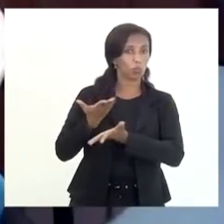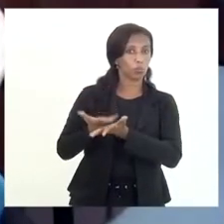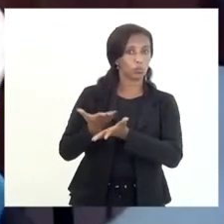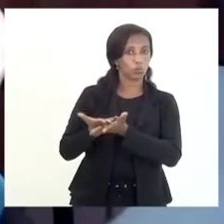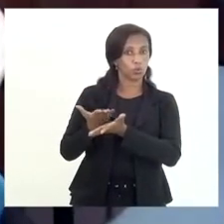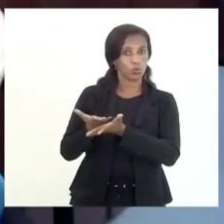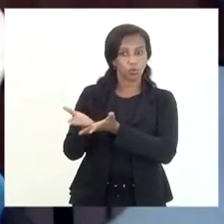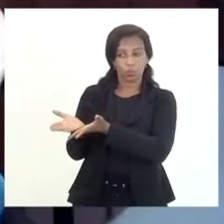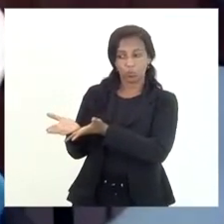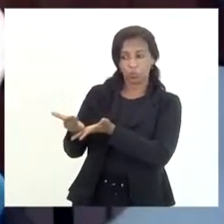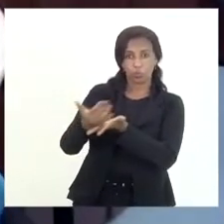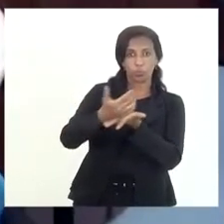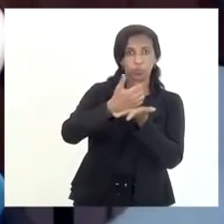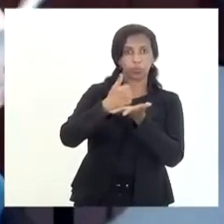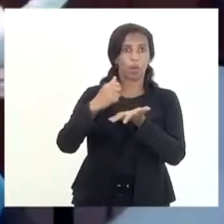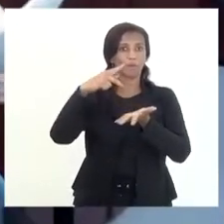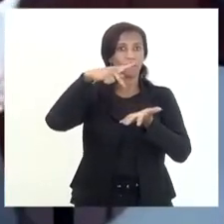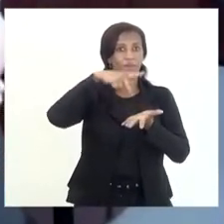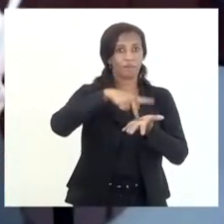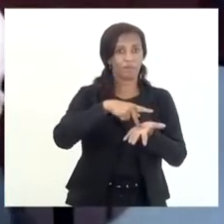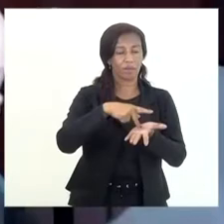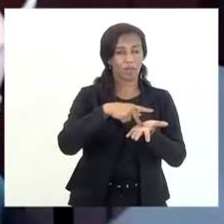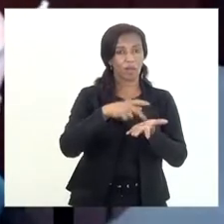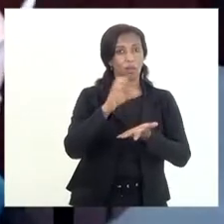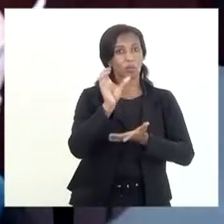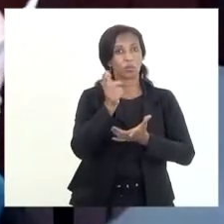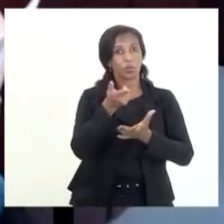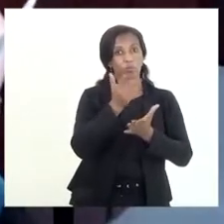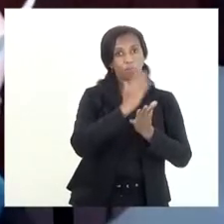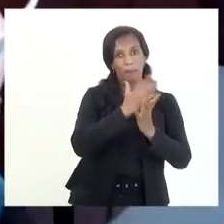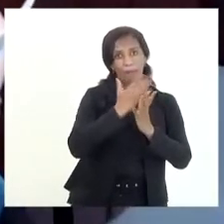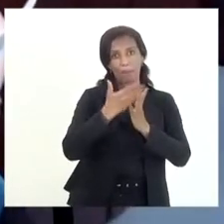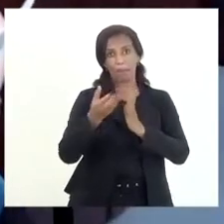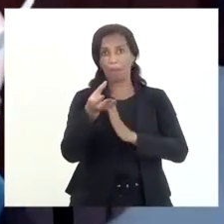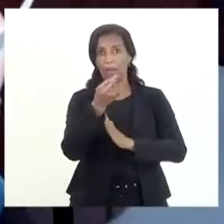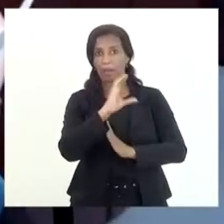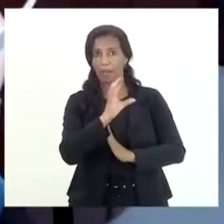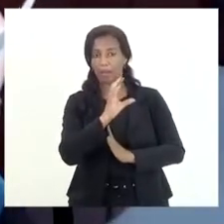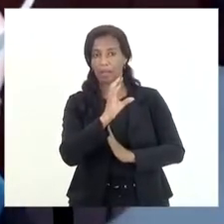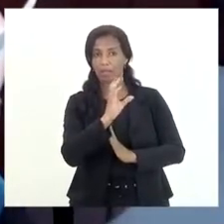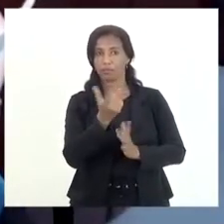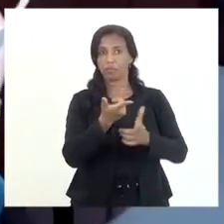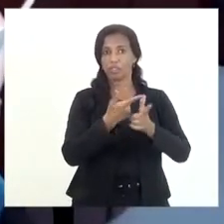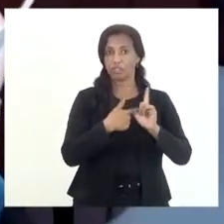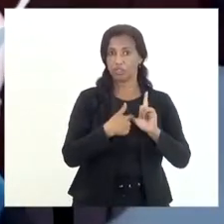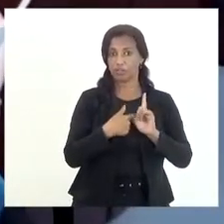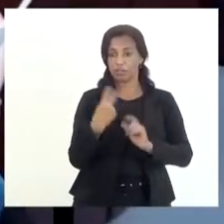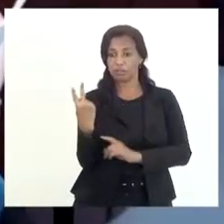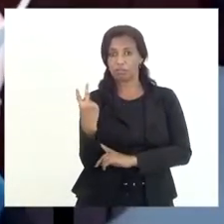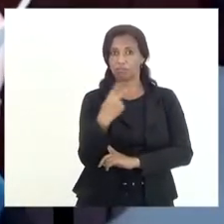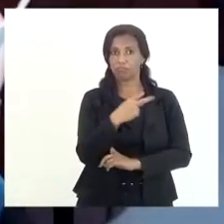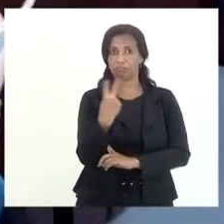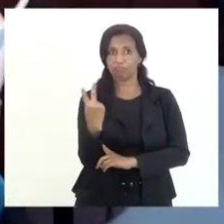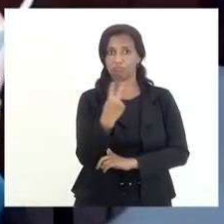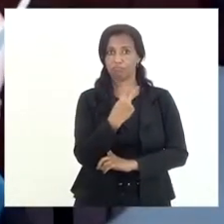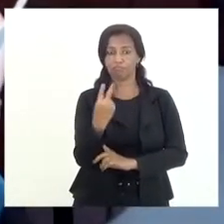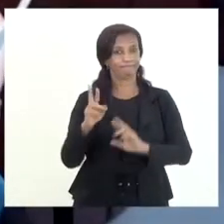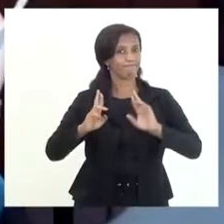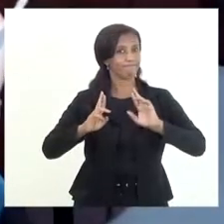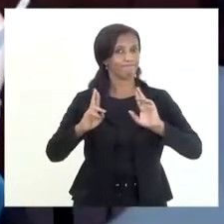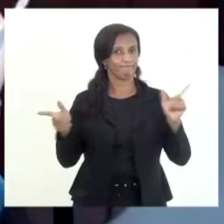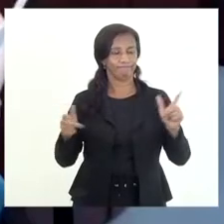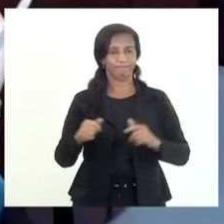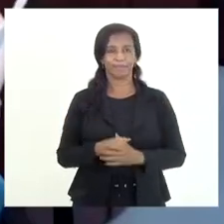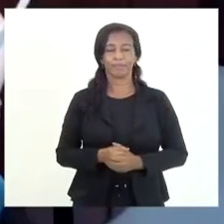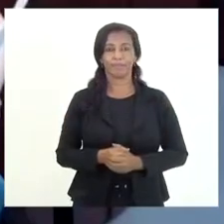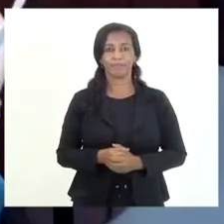recuperabilidade real do crédito inscrito em dívida ativa são duas funções absolutamente diferentes